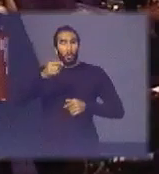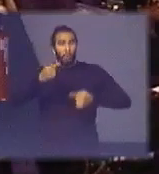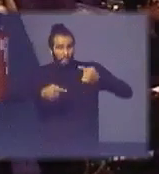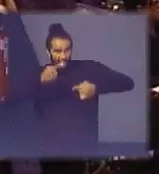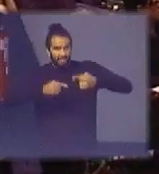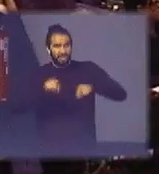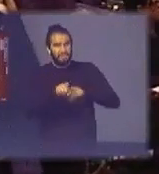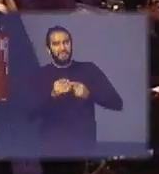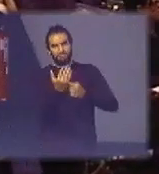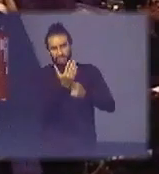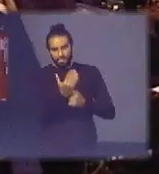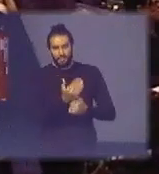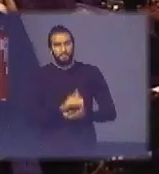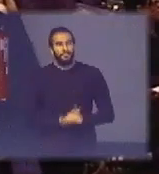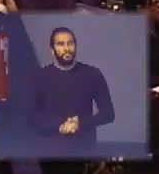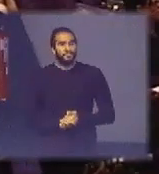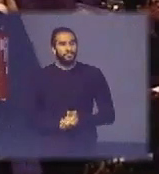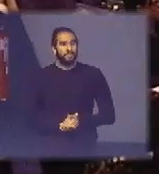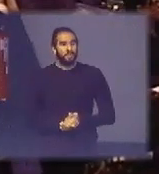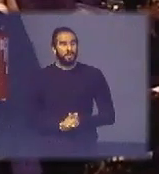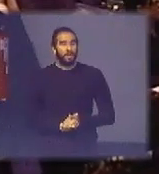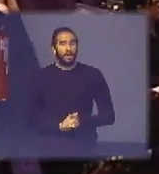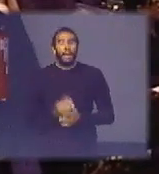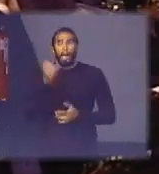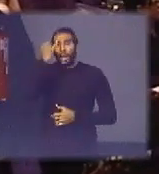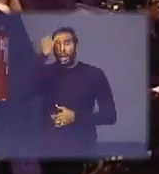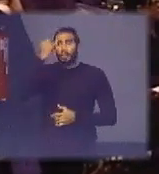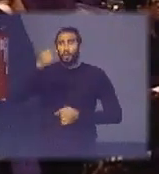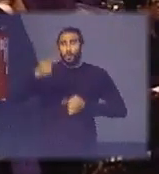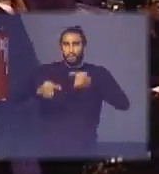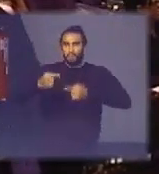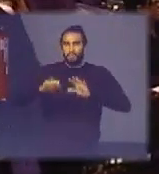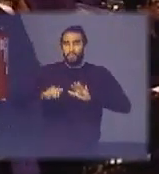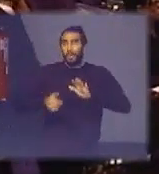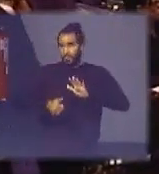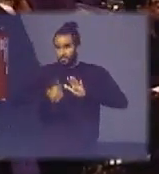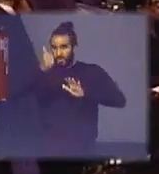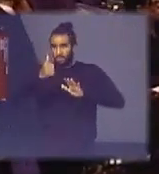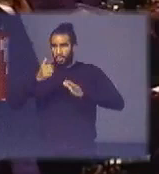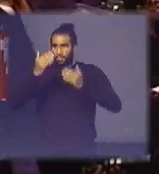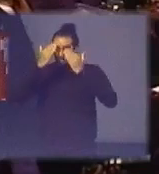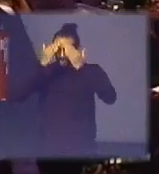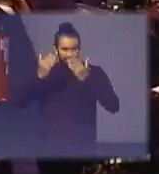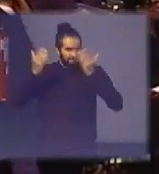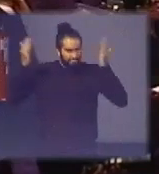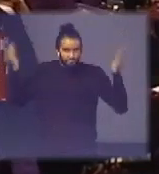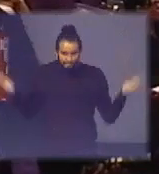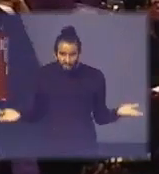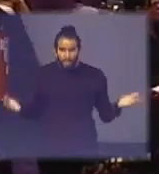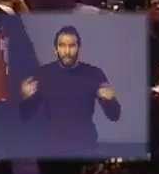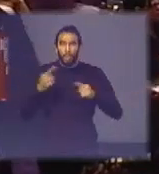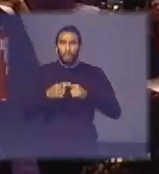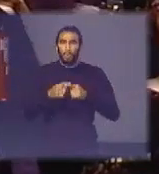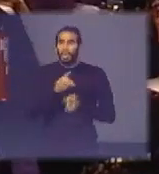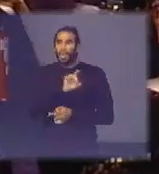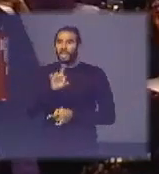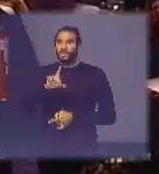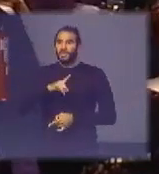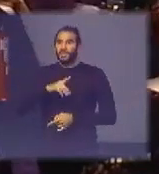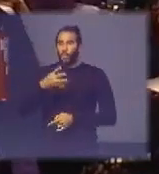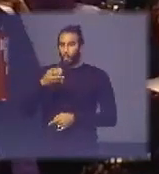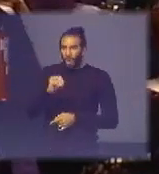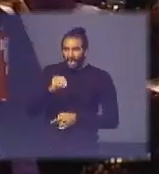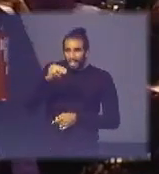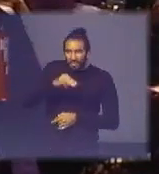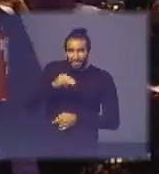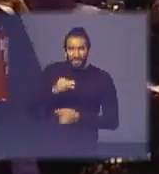a ideia gente do debate aqui agora primeiro eu quero agradecer os dois participantes aqui porque os dois tinham cada um tinha 40 minutos nenhum dos dois